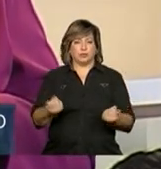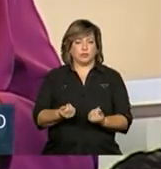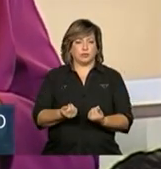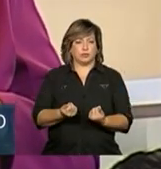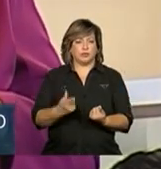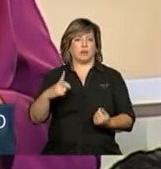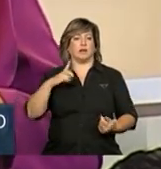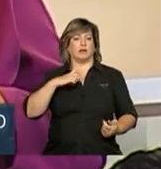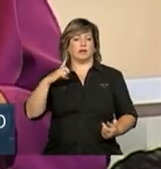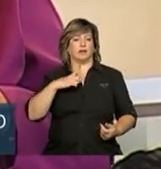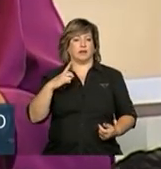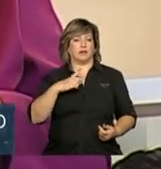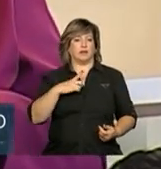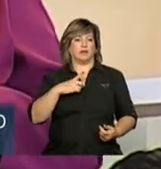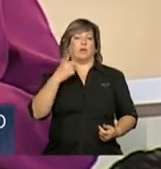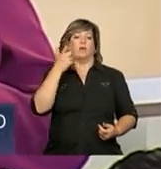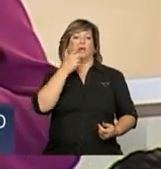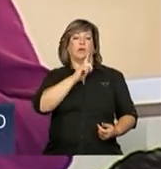ao chamado